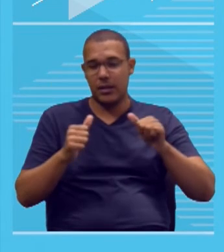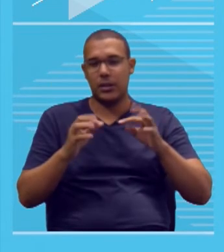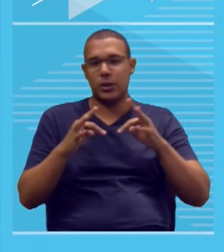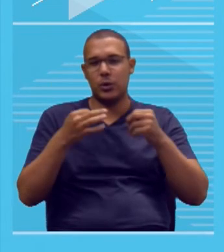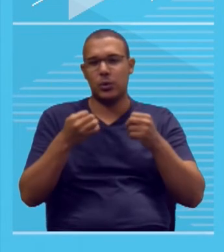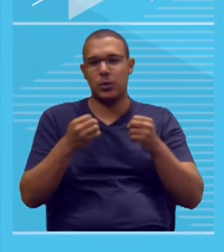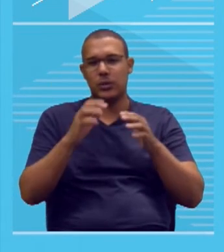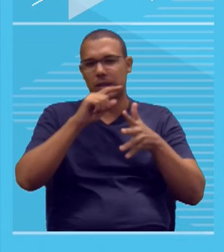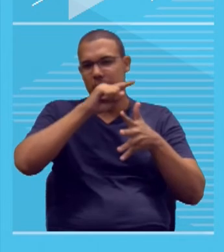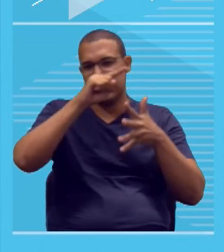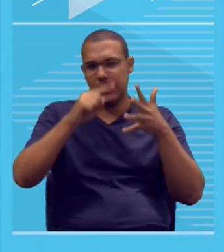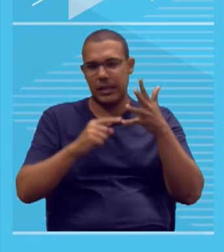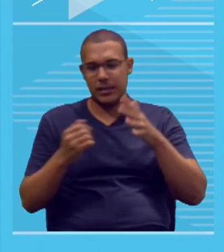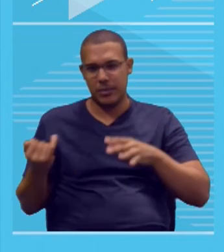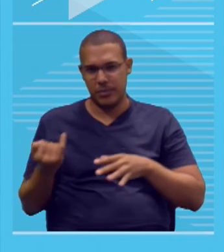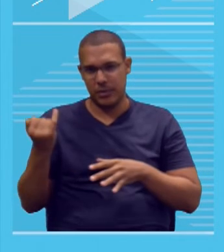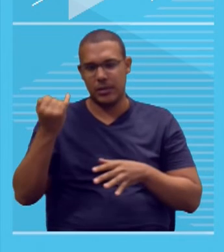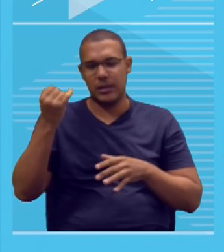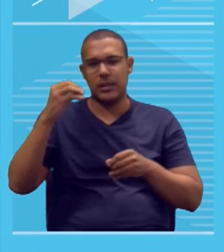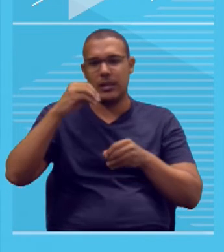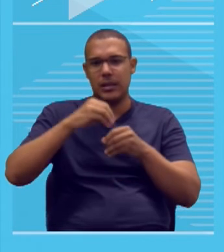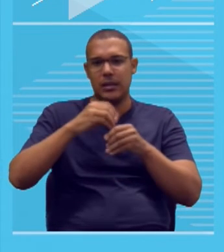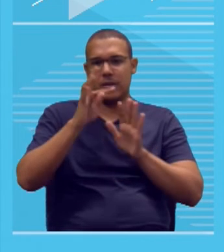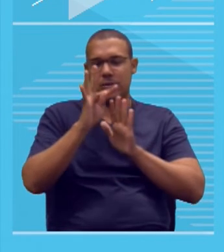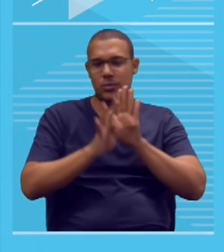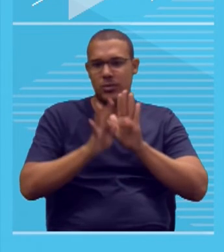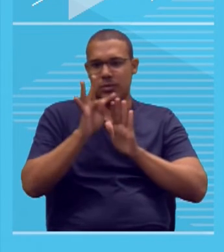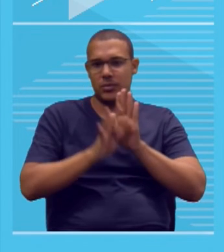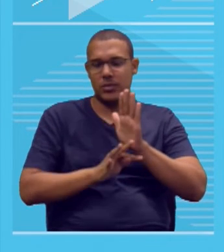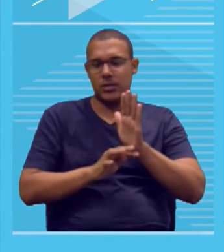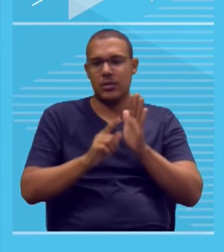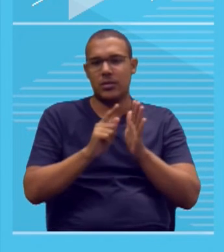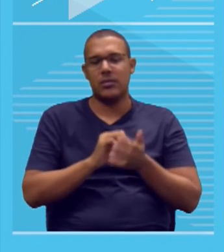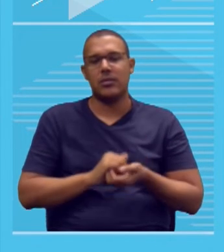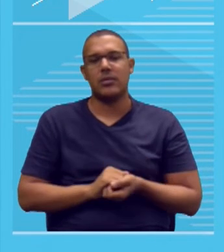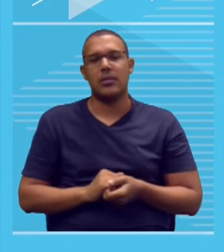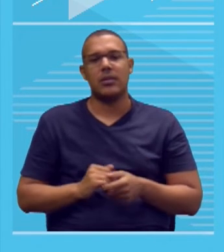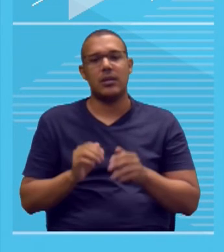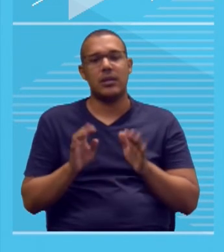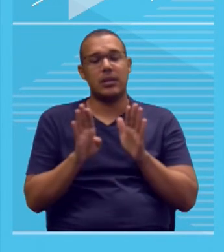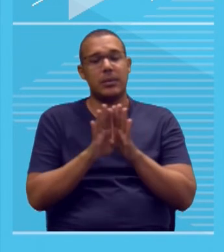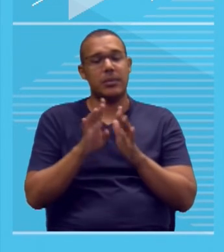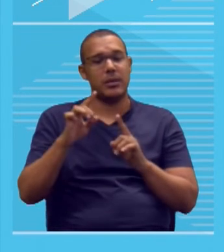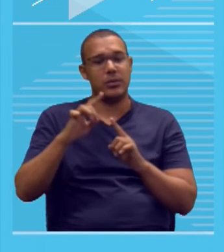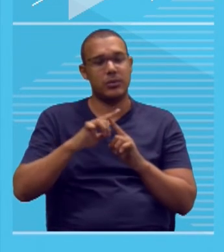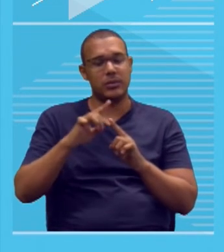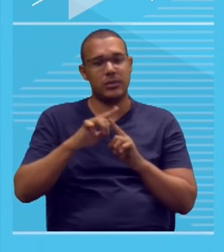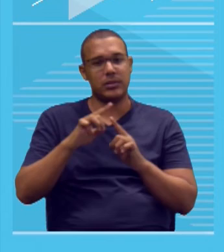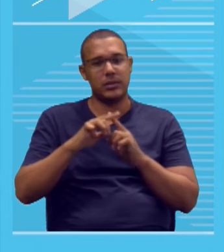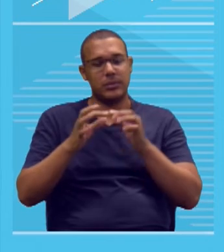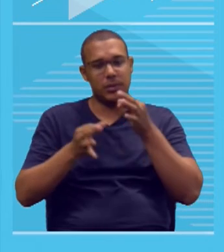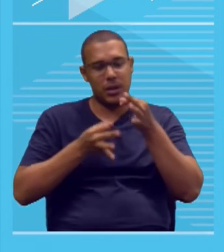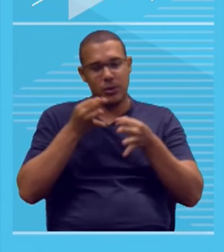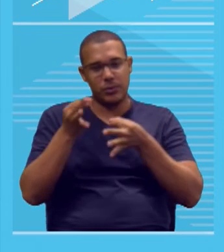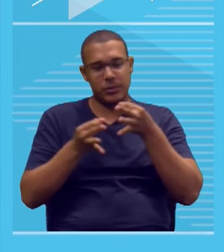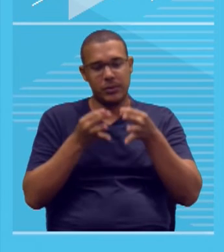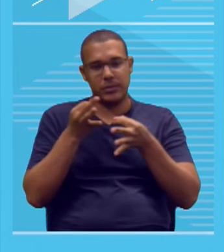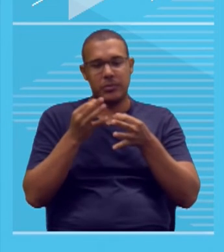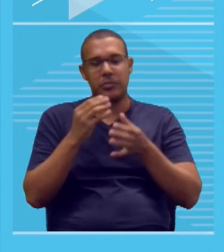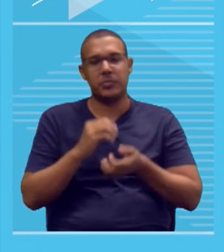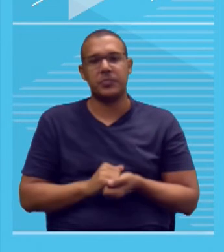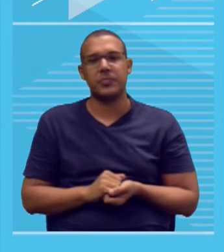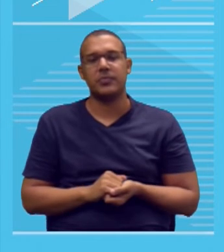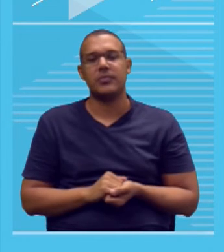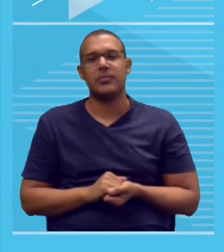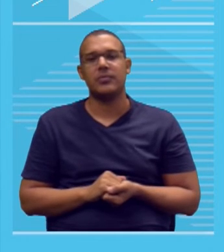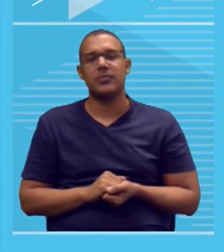importantes que devem estar presentes, tanto na dissertação escolar enquanto gênero, como na tipologia argumentativa. Então,